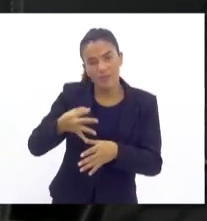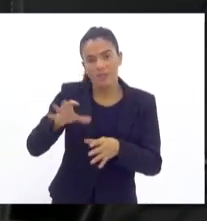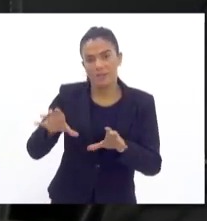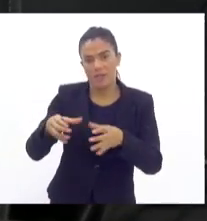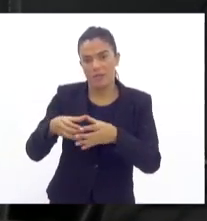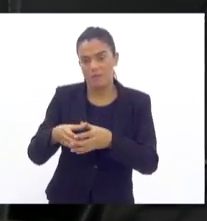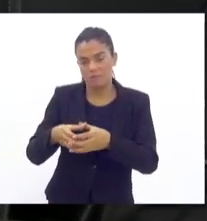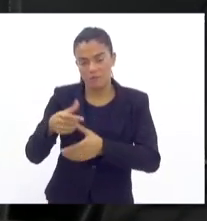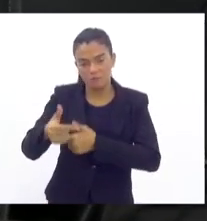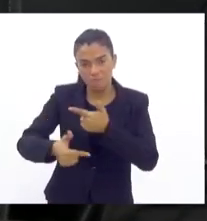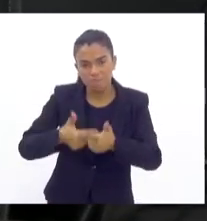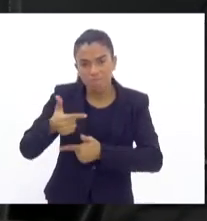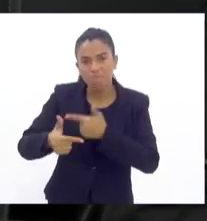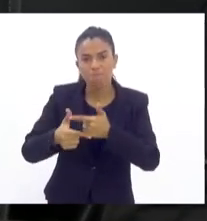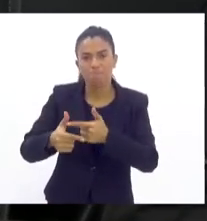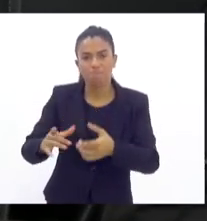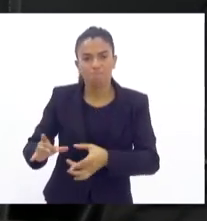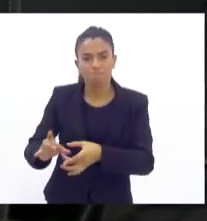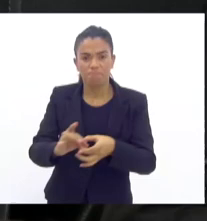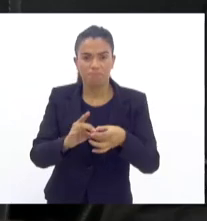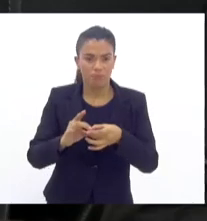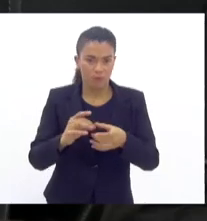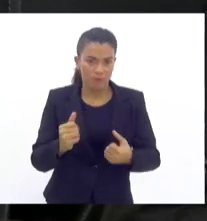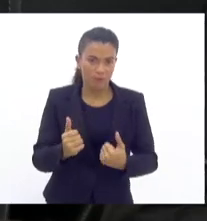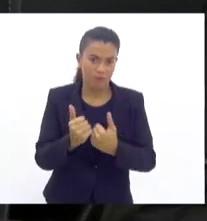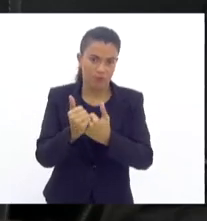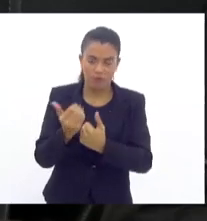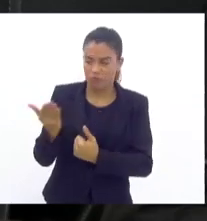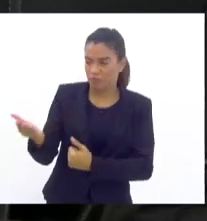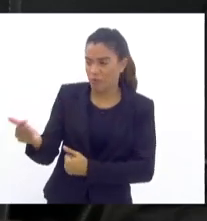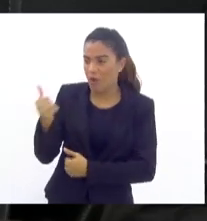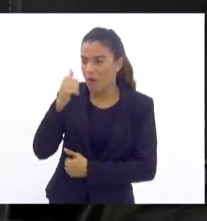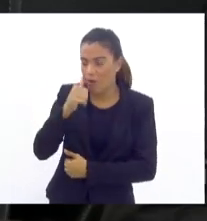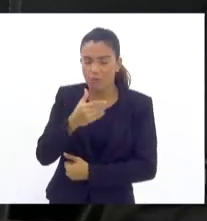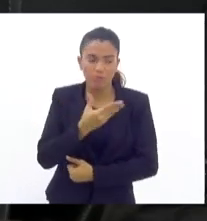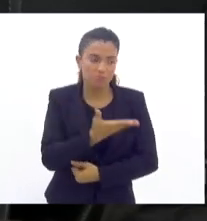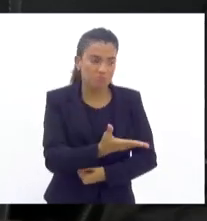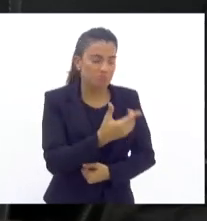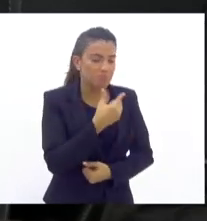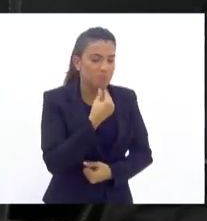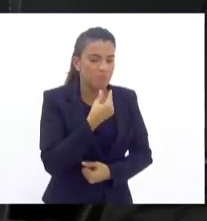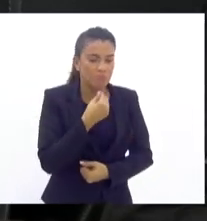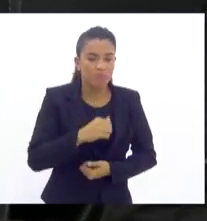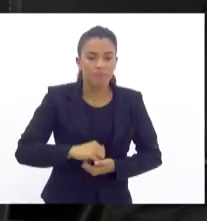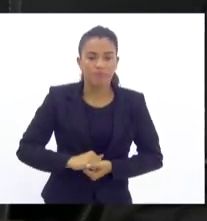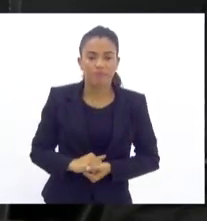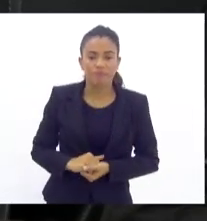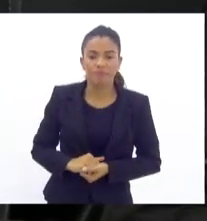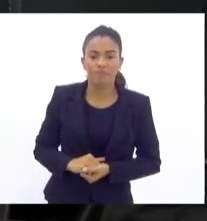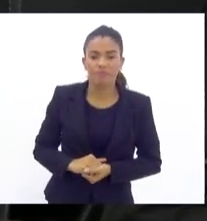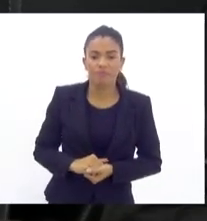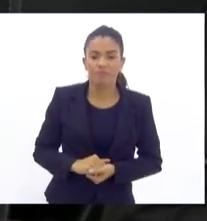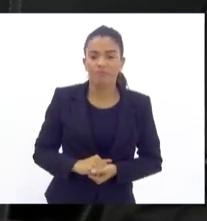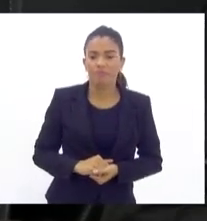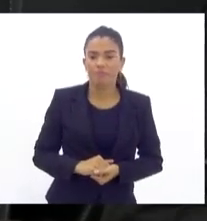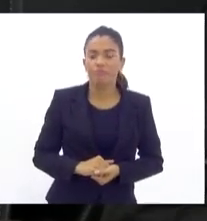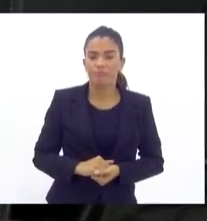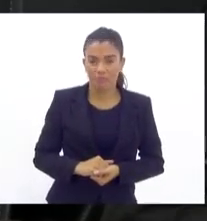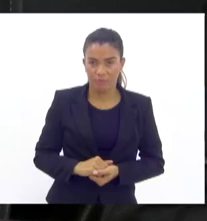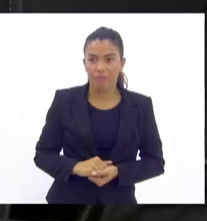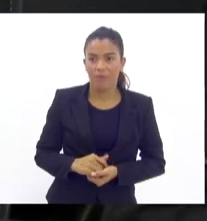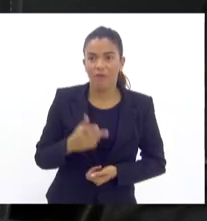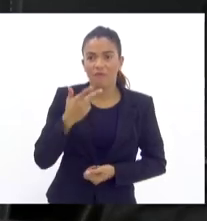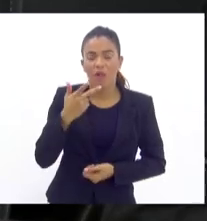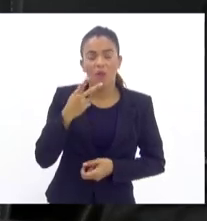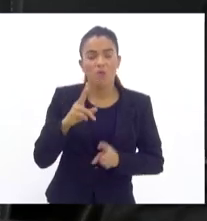está aqui exatamente para unir força com os senhores também e com as senhoras. para que possamos realmente fazer a diferença. Muito bem colocou